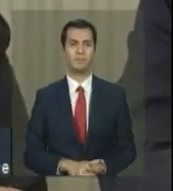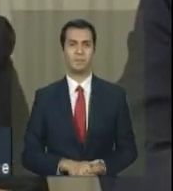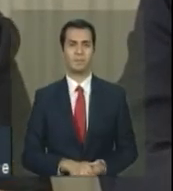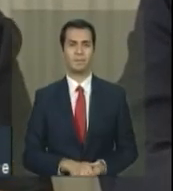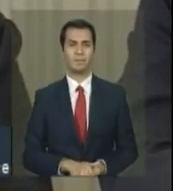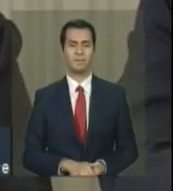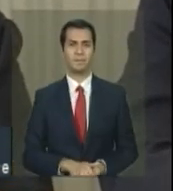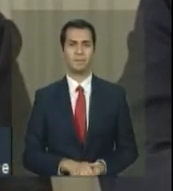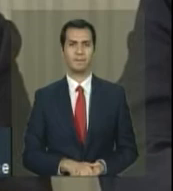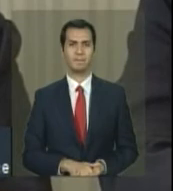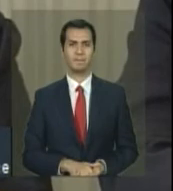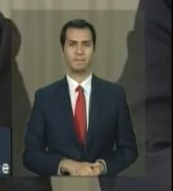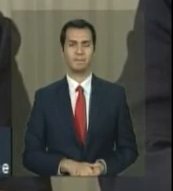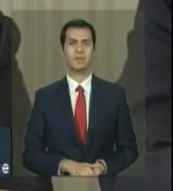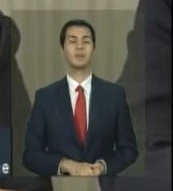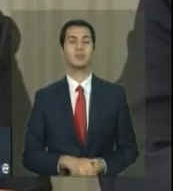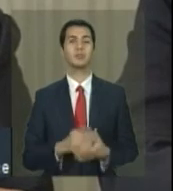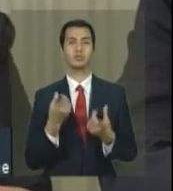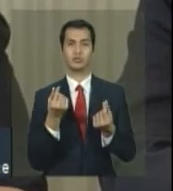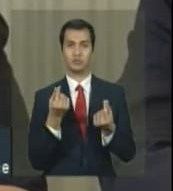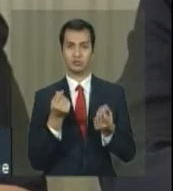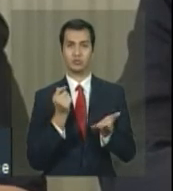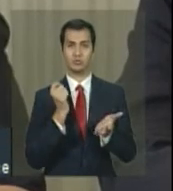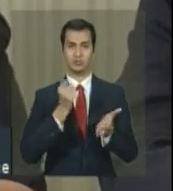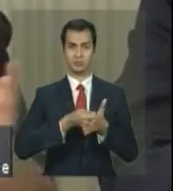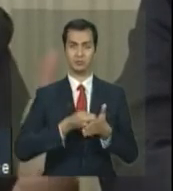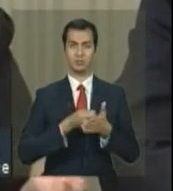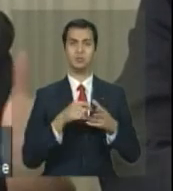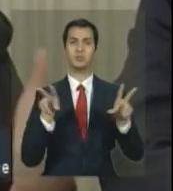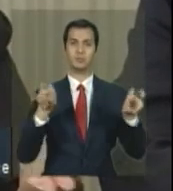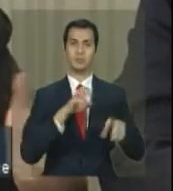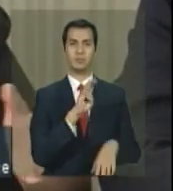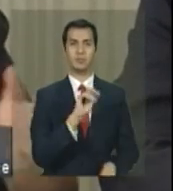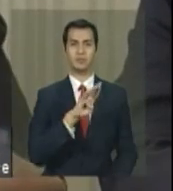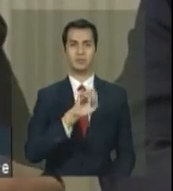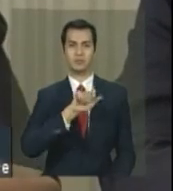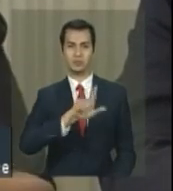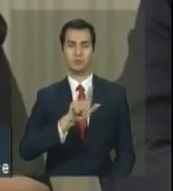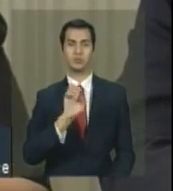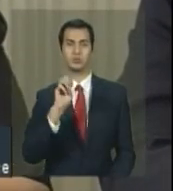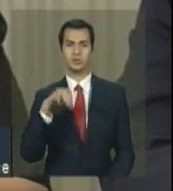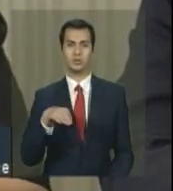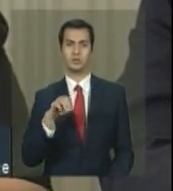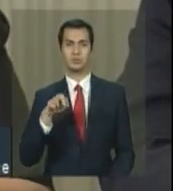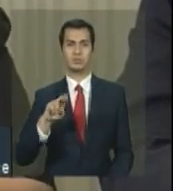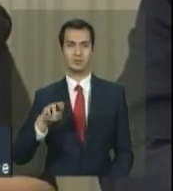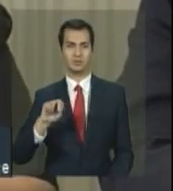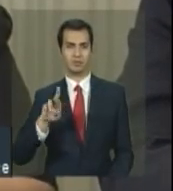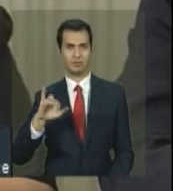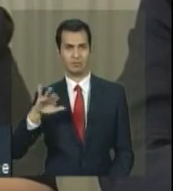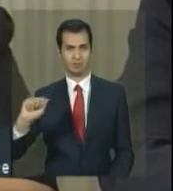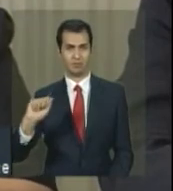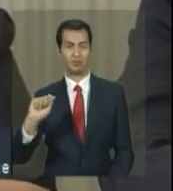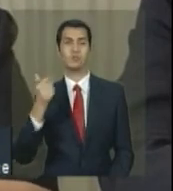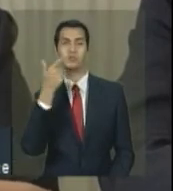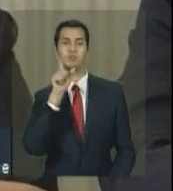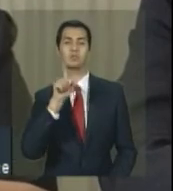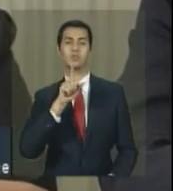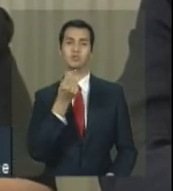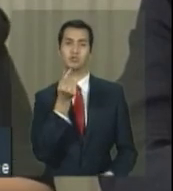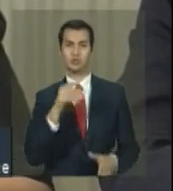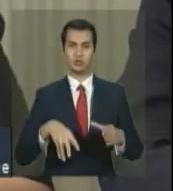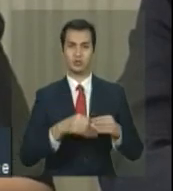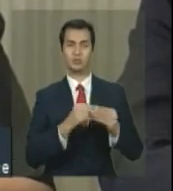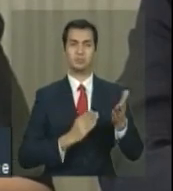Os recursos do Brasil Sem Miséria, as suplementações, elas foram aprovadas em outubro e novembro, mas mesmo